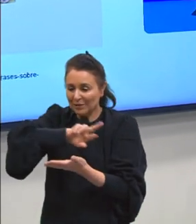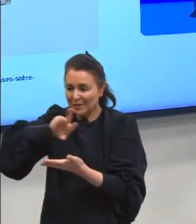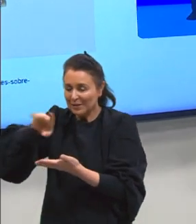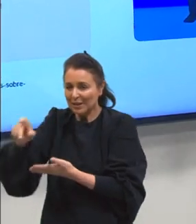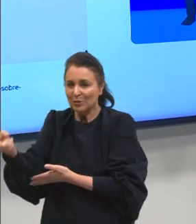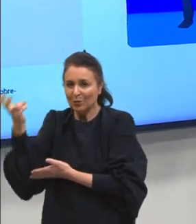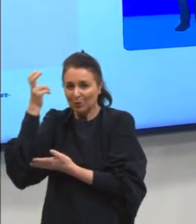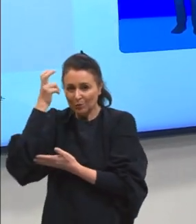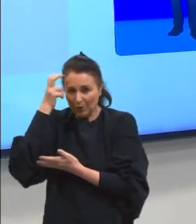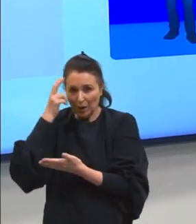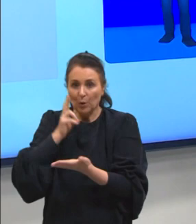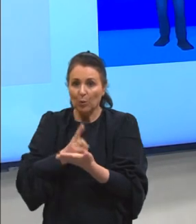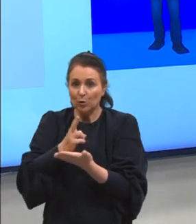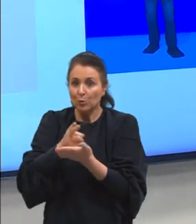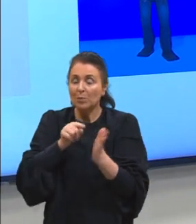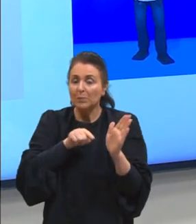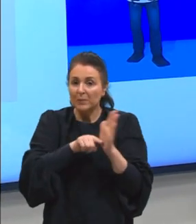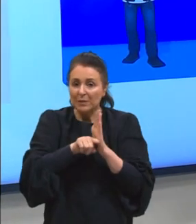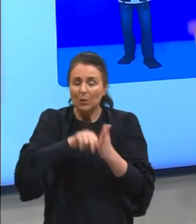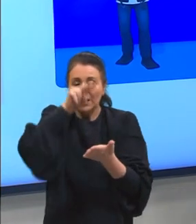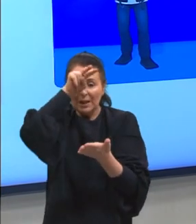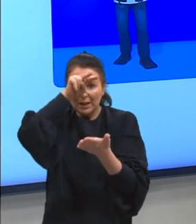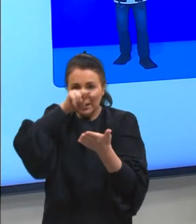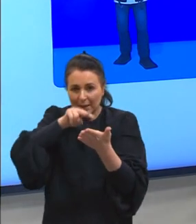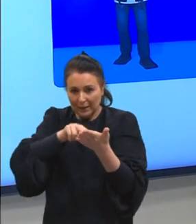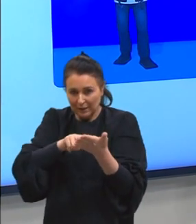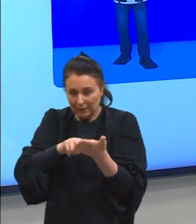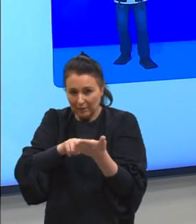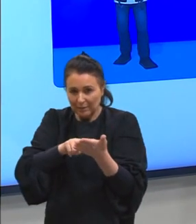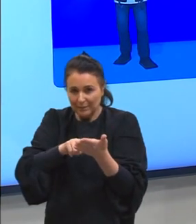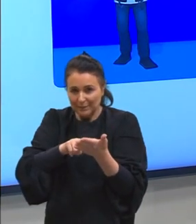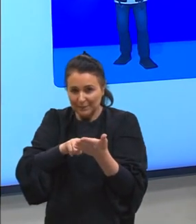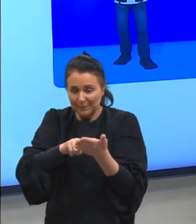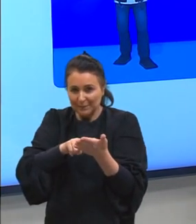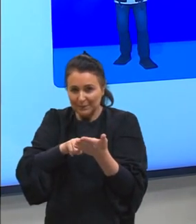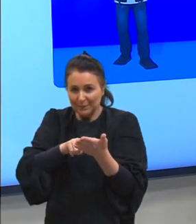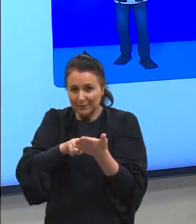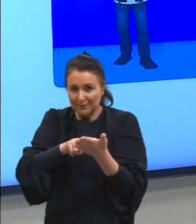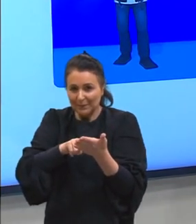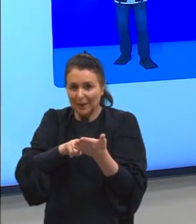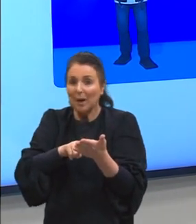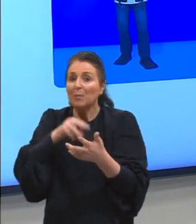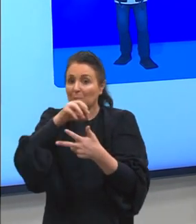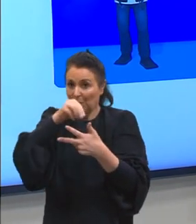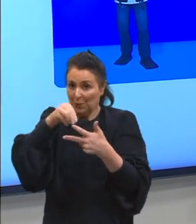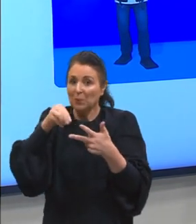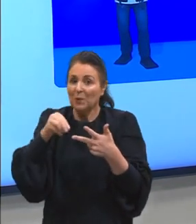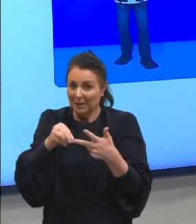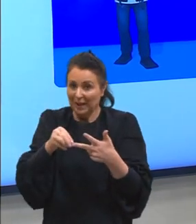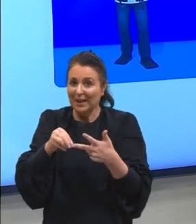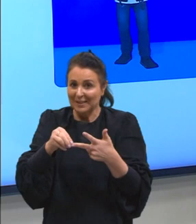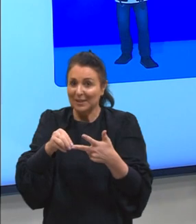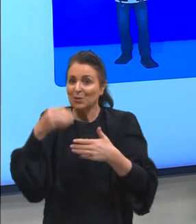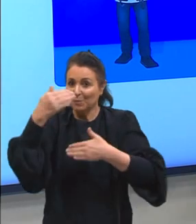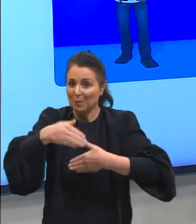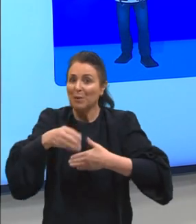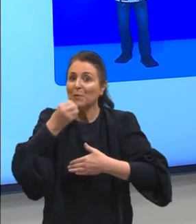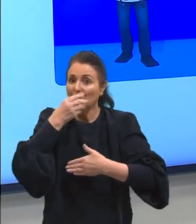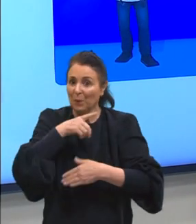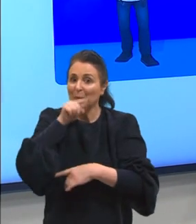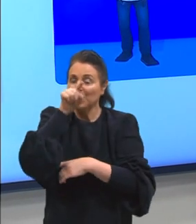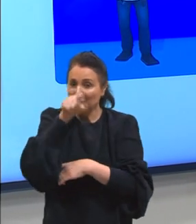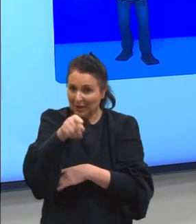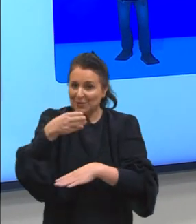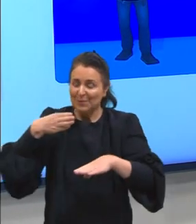cultural. Continue pesquisando, lendo, né? Para que o Enem seja uma porta de entrada para você